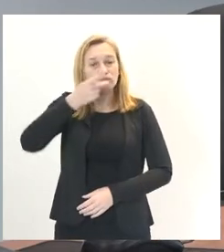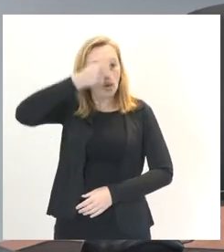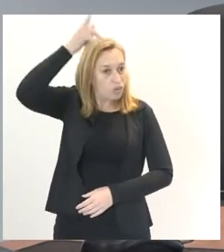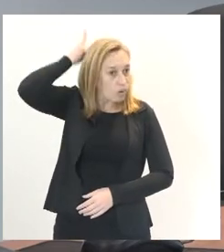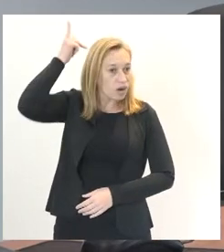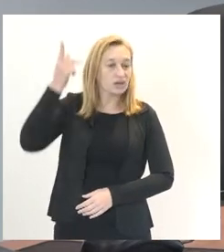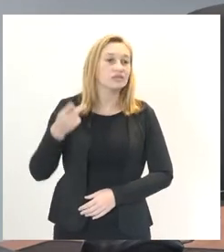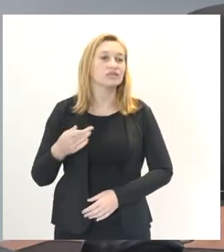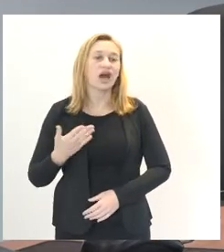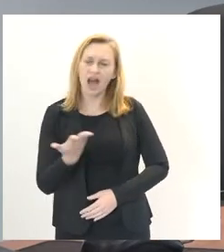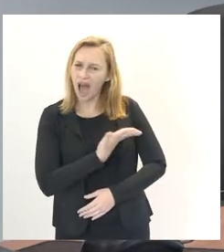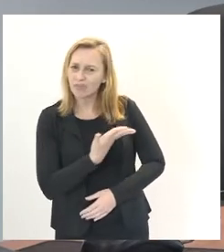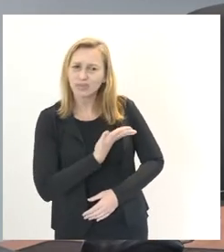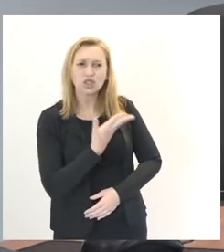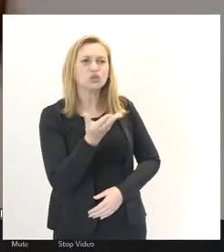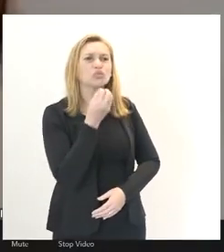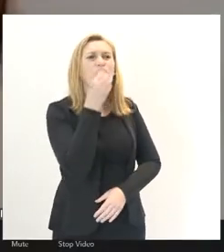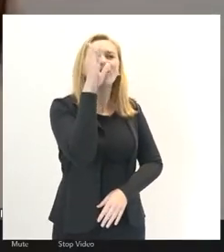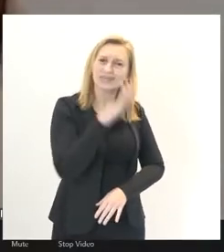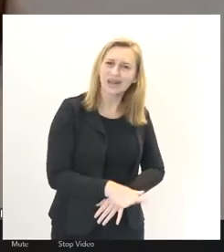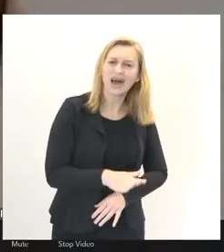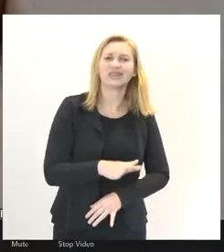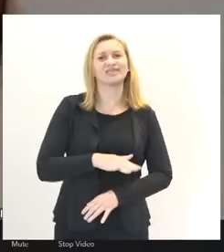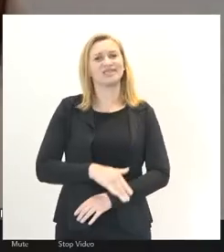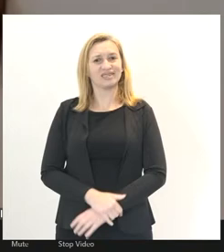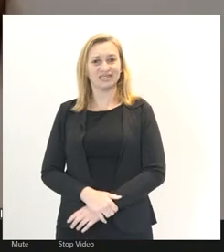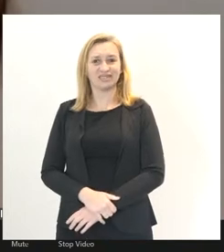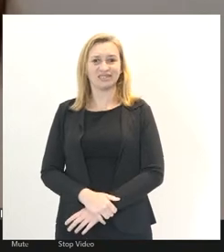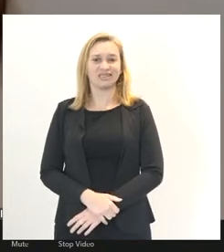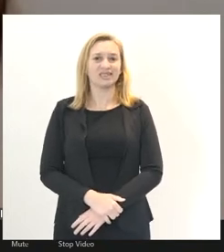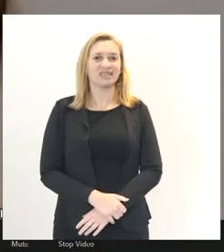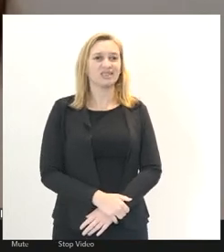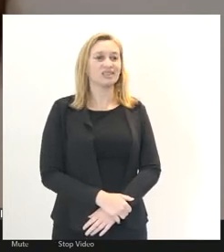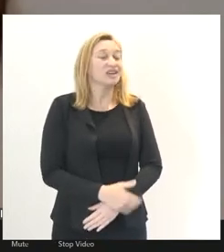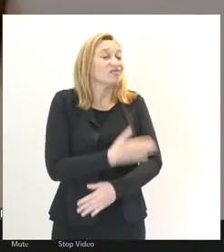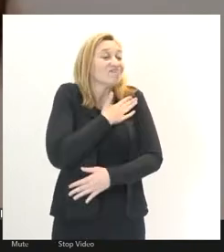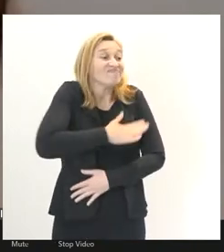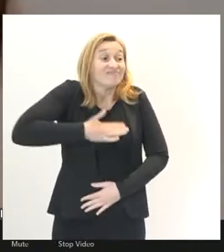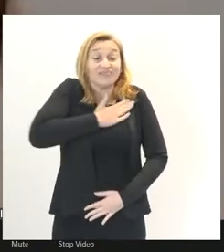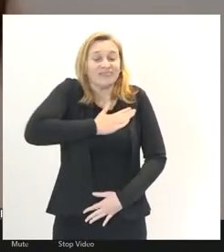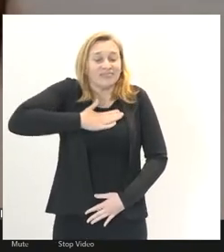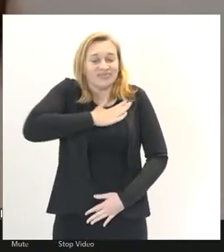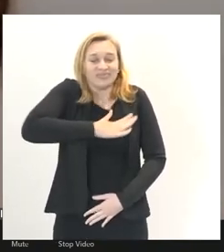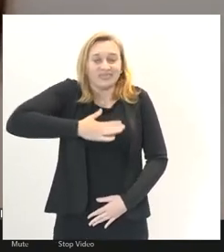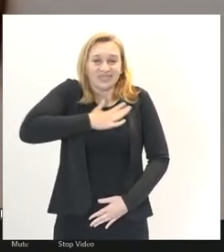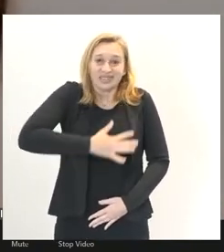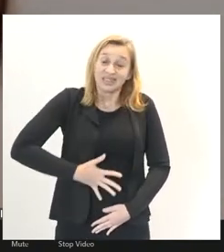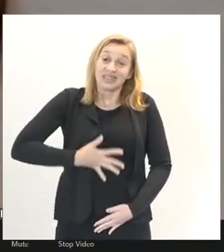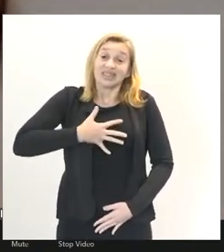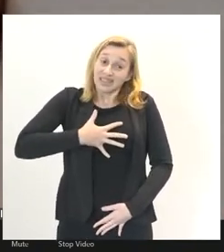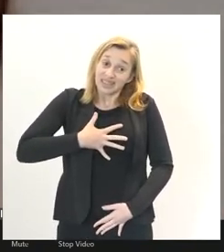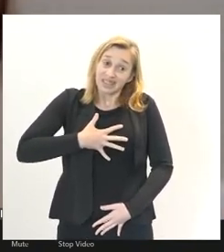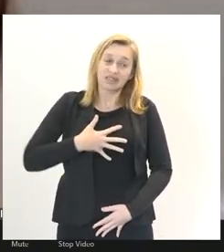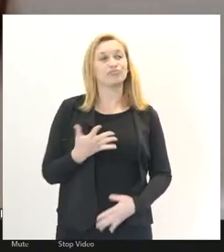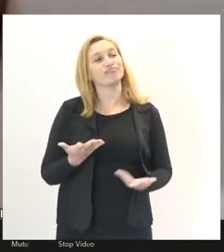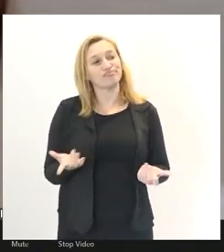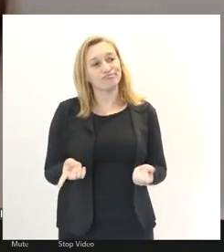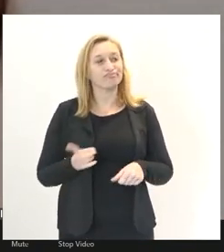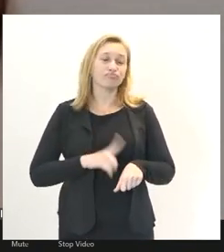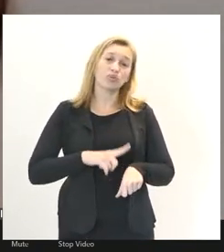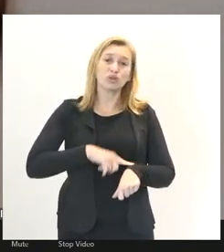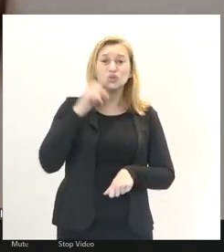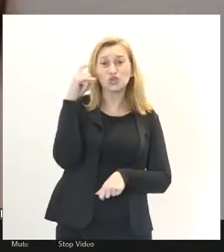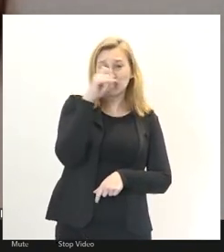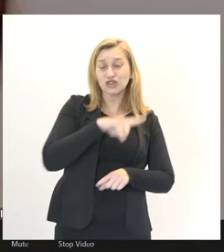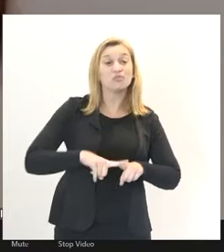companheiros, companheiras, boa tarde. É um prazer, embora o momento não seja muito positivo para todos nós,